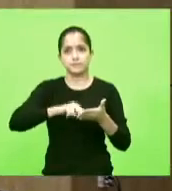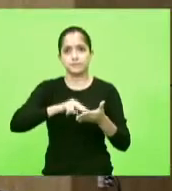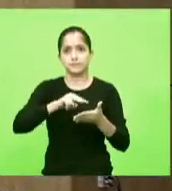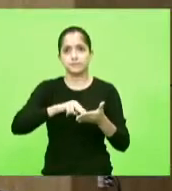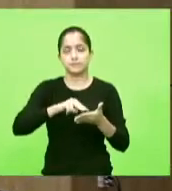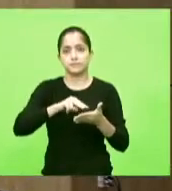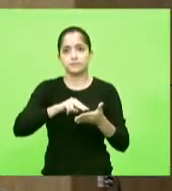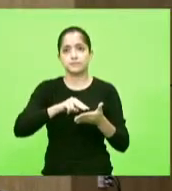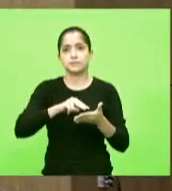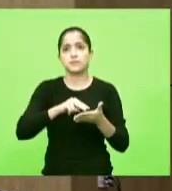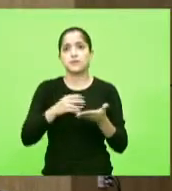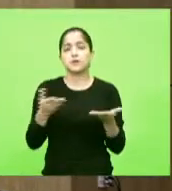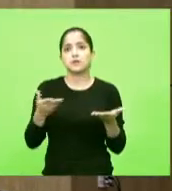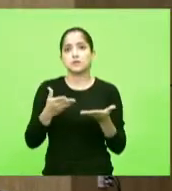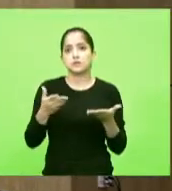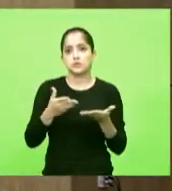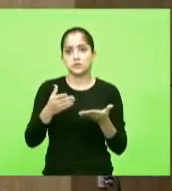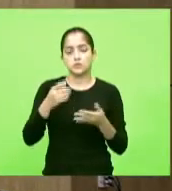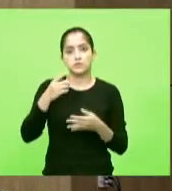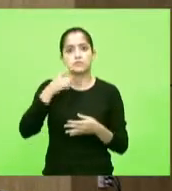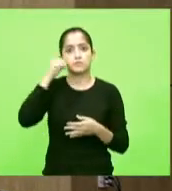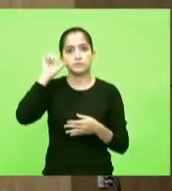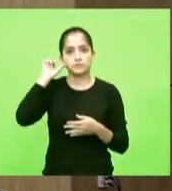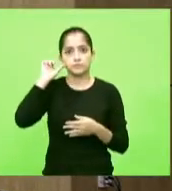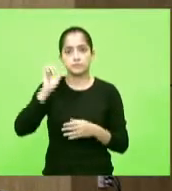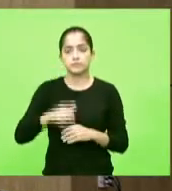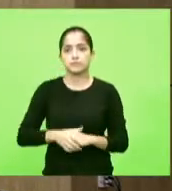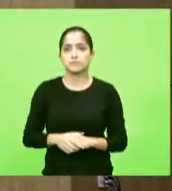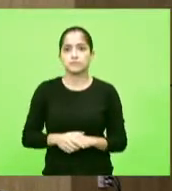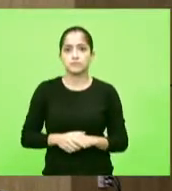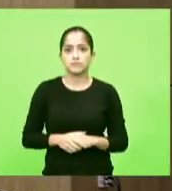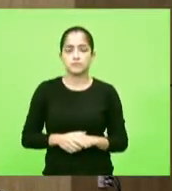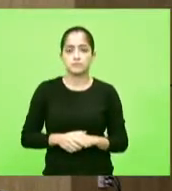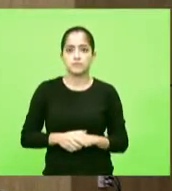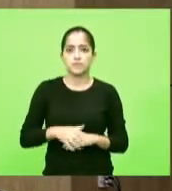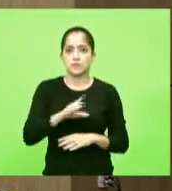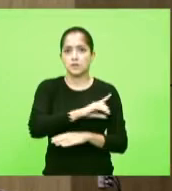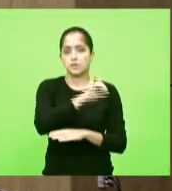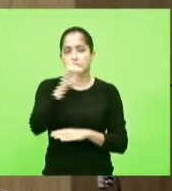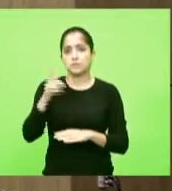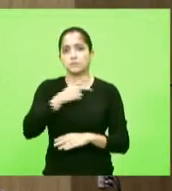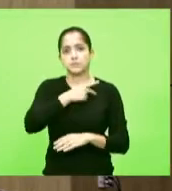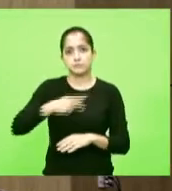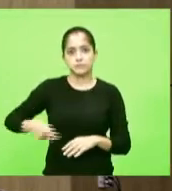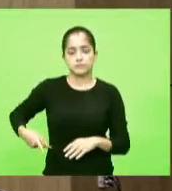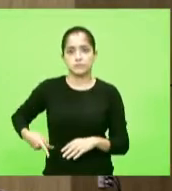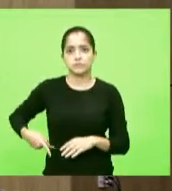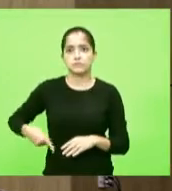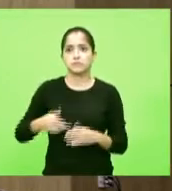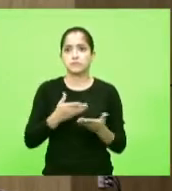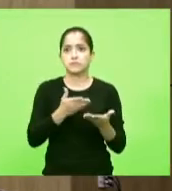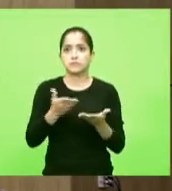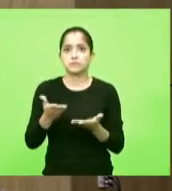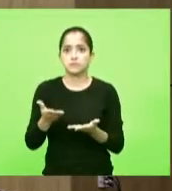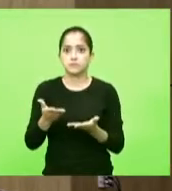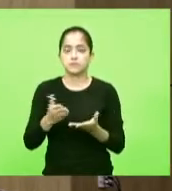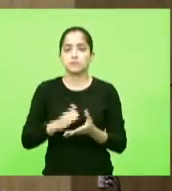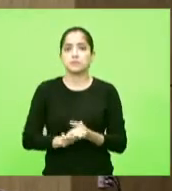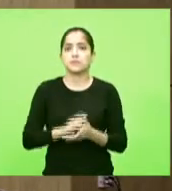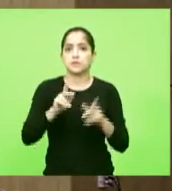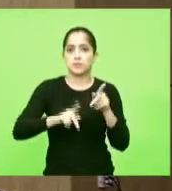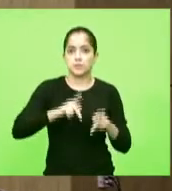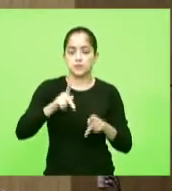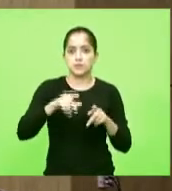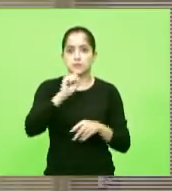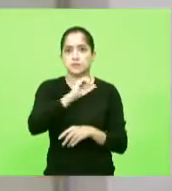do dia da sessão do dia anterior. Bom dia, presidente. Bom dia, colegas deputados, a cada um dos cidadãos